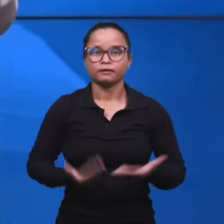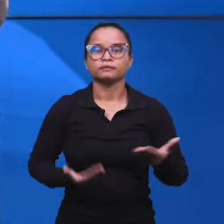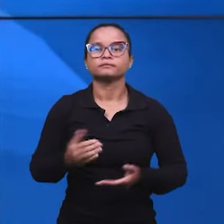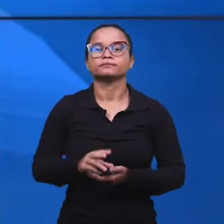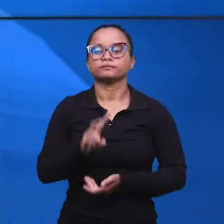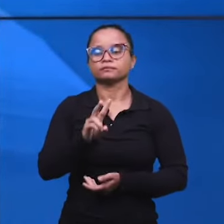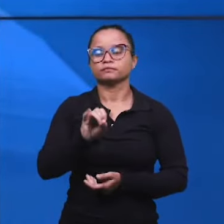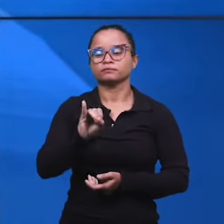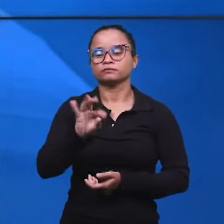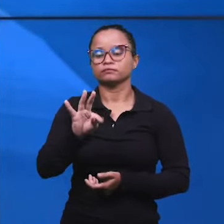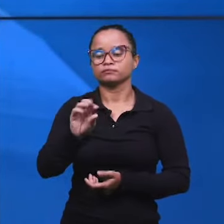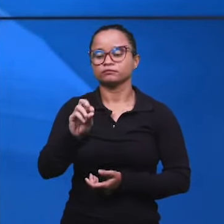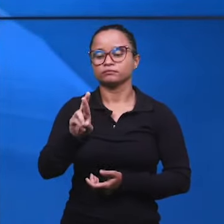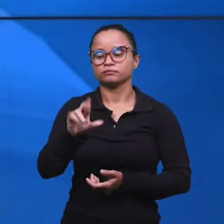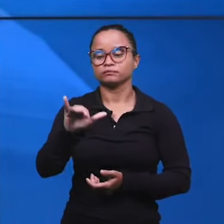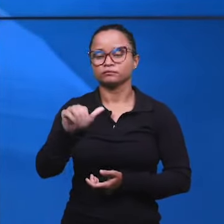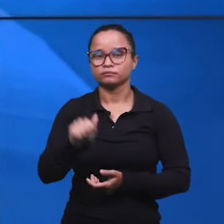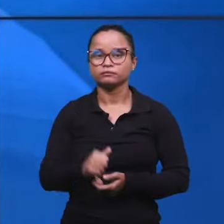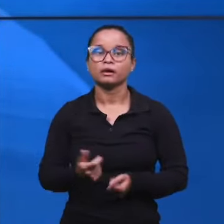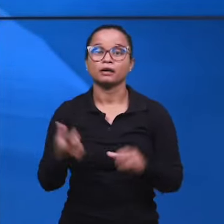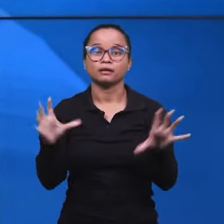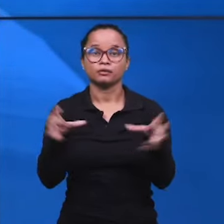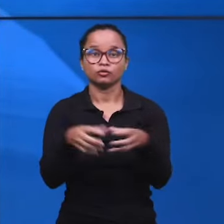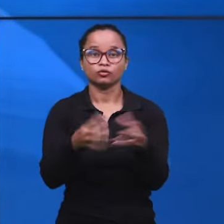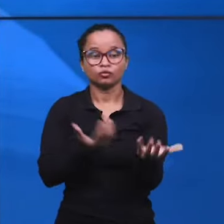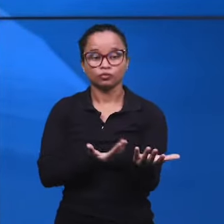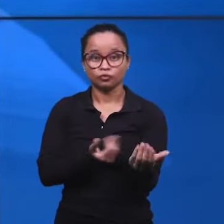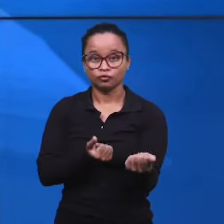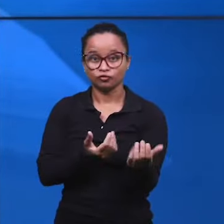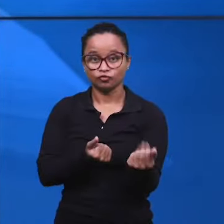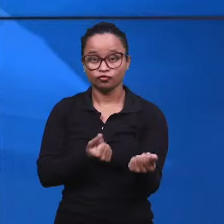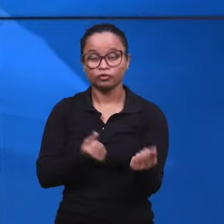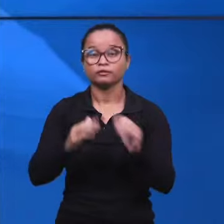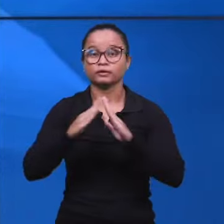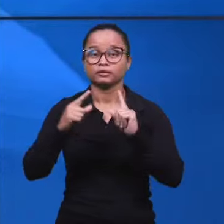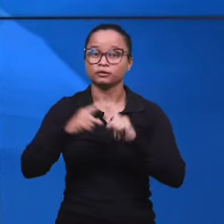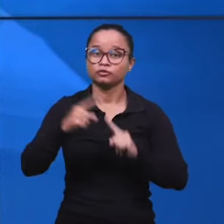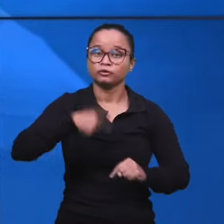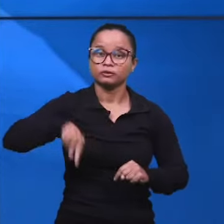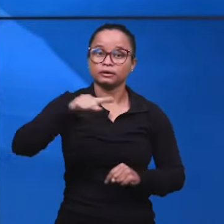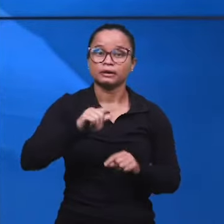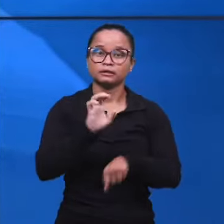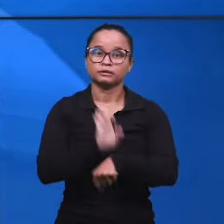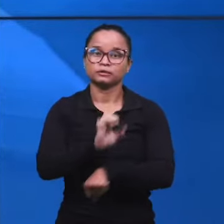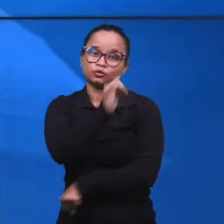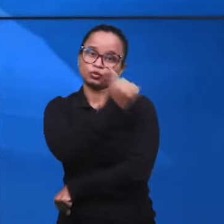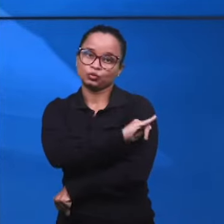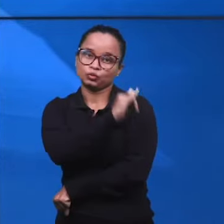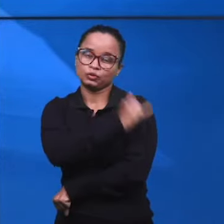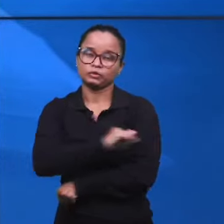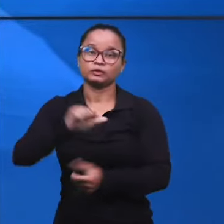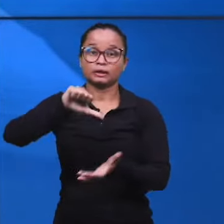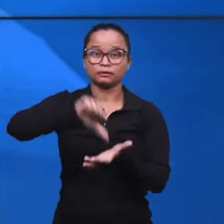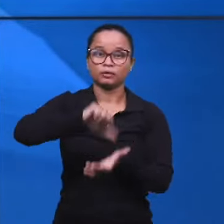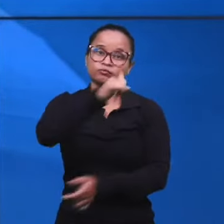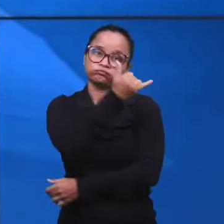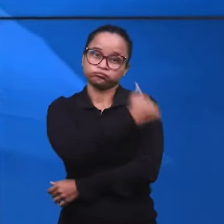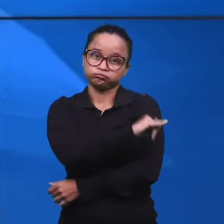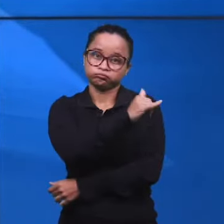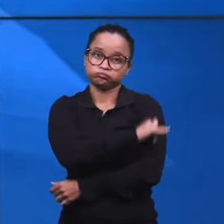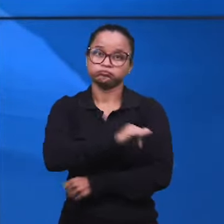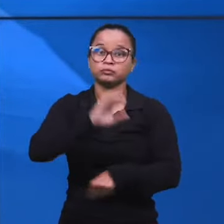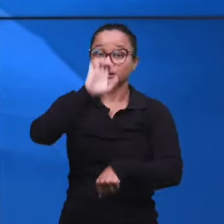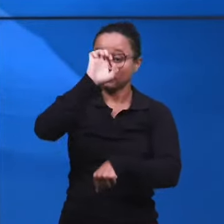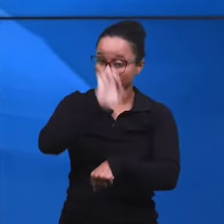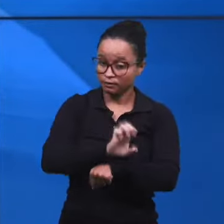Vitória. Vitória Oliveira, ela é do grupo de jovens da nossa igreja, lá no estado do Rio de Janeiro, na capital, Rio de Janeiro,